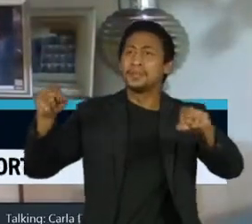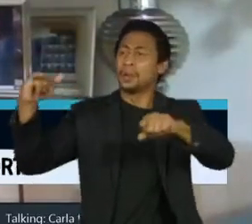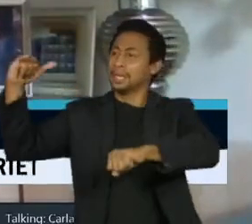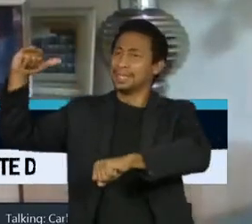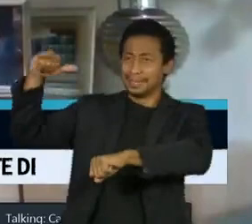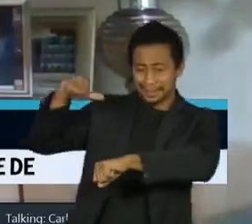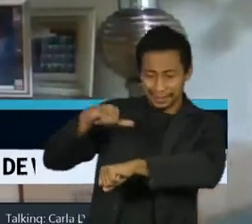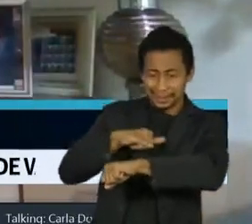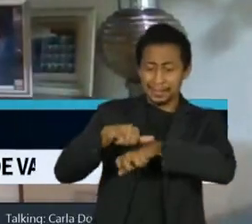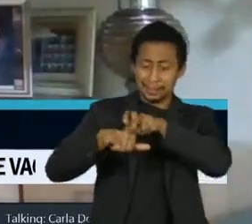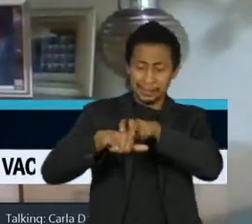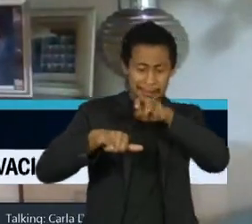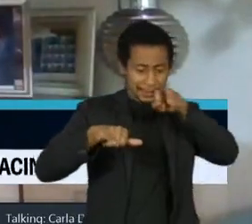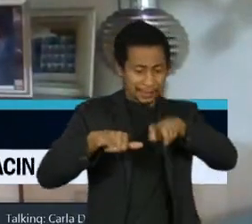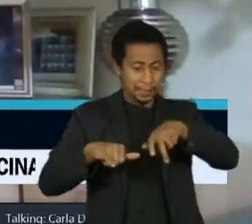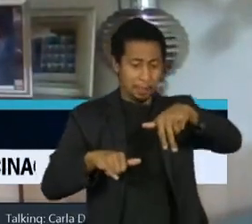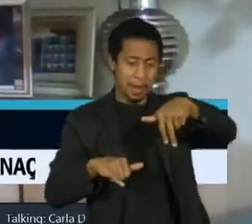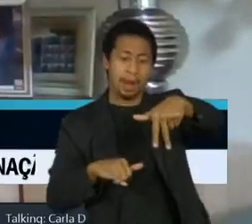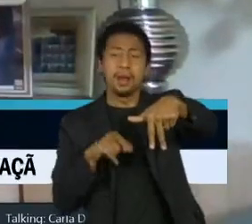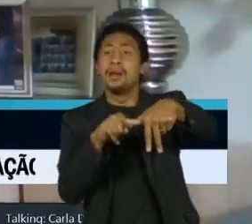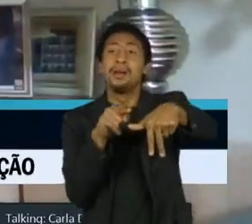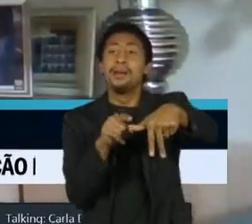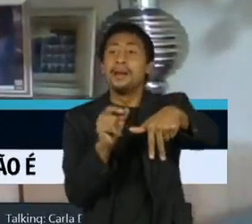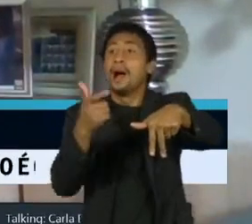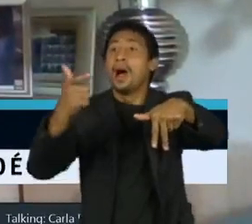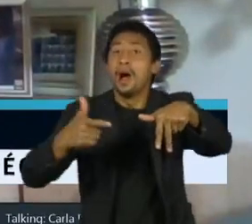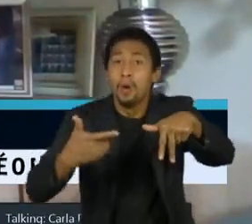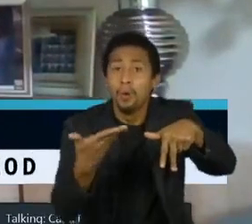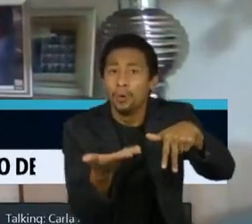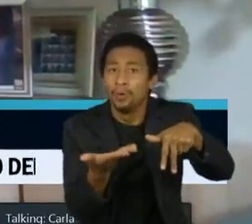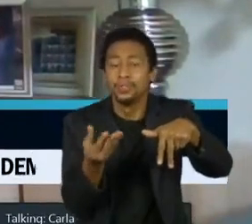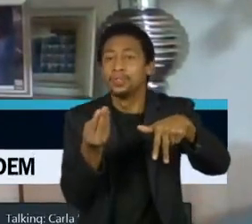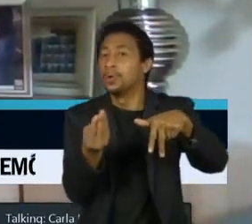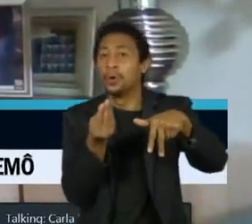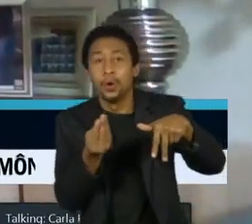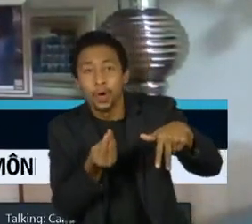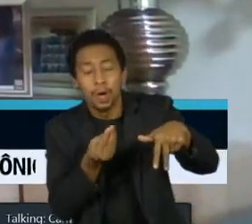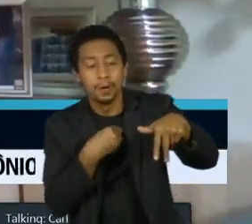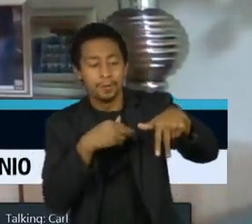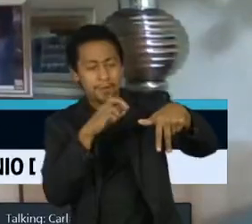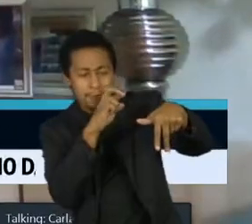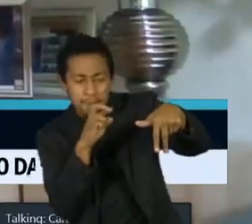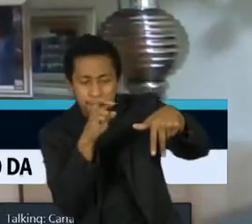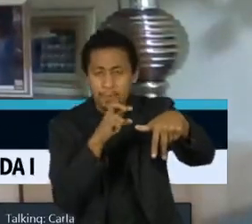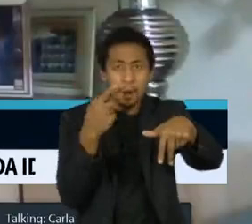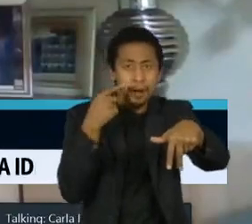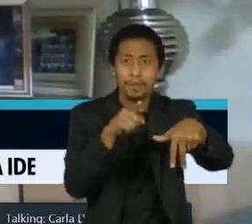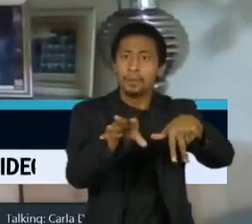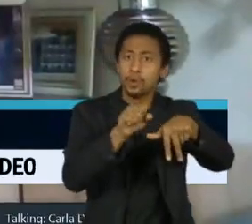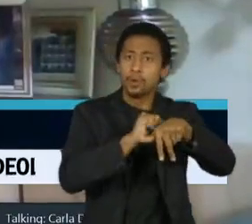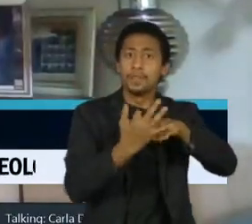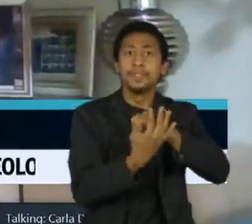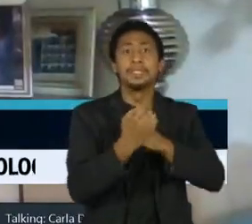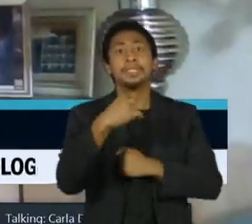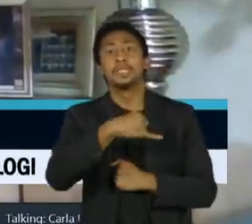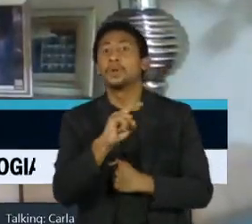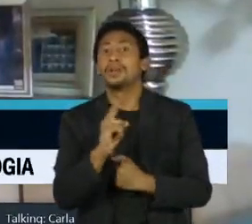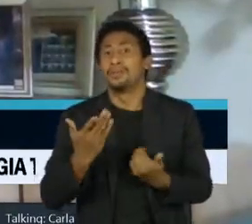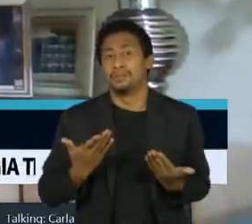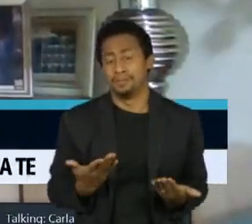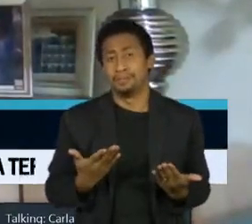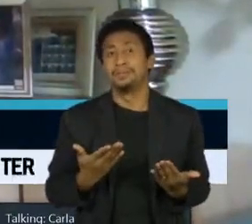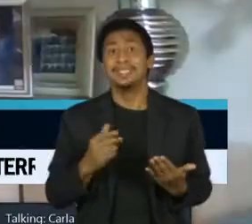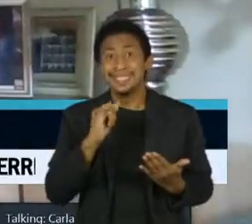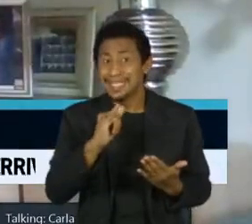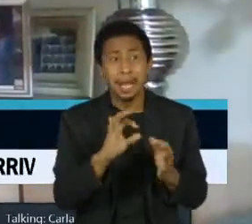cumprir essa determinação. E nós não temos estrutura no nosso país para monitorar essas pessoas. Isso significa que nós vamos estar